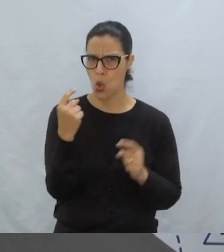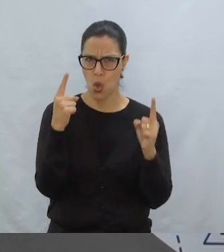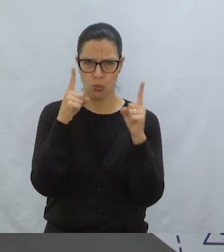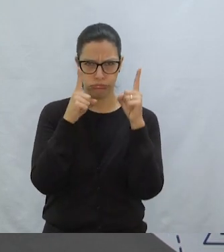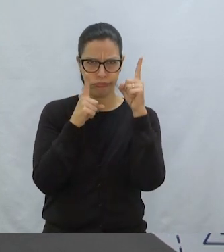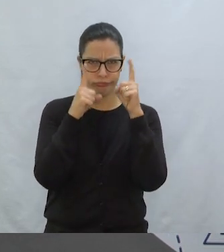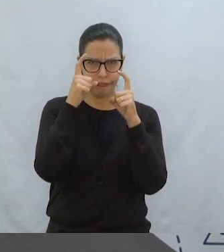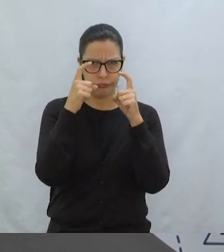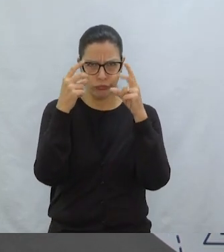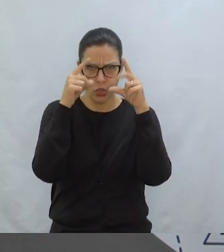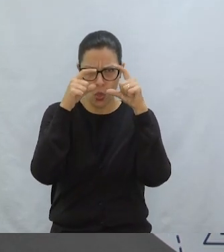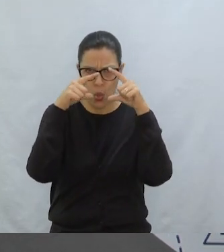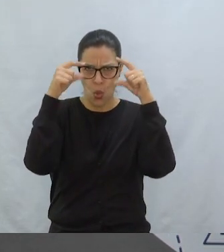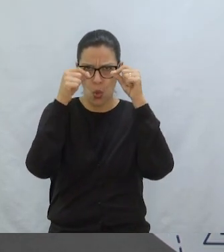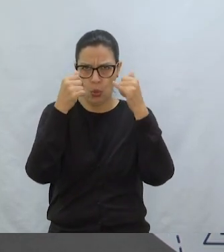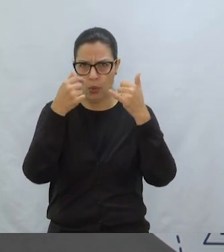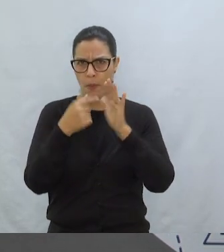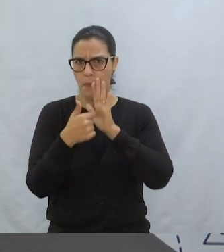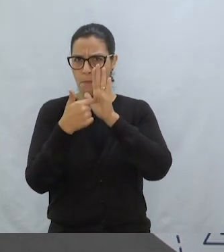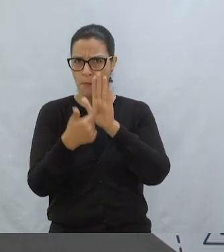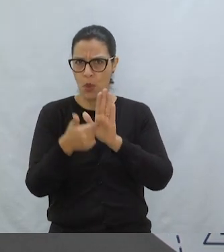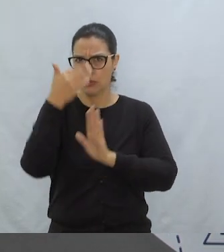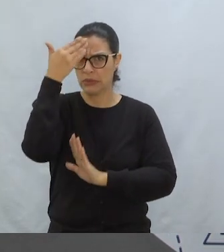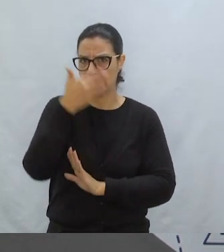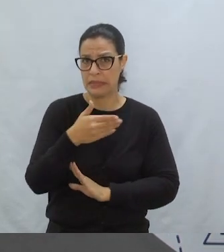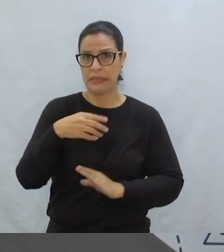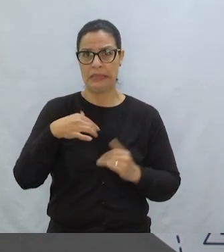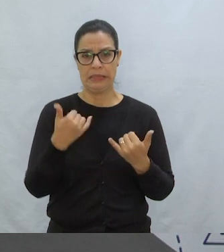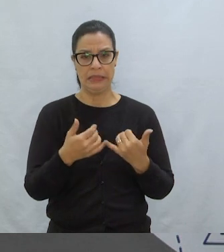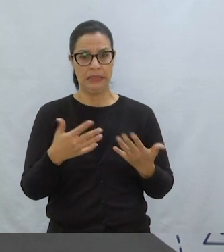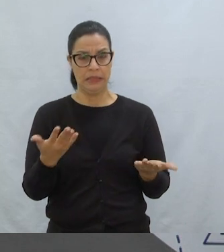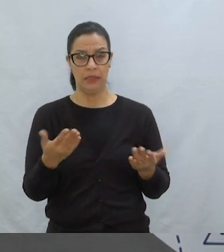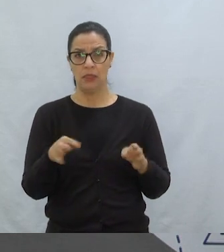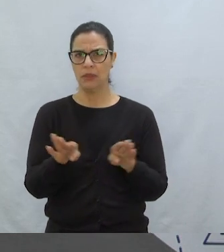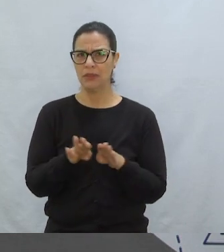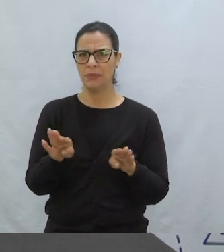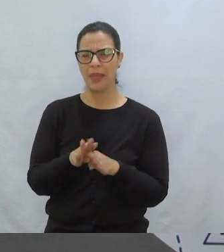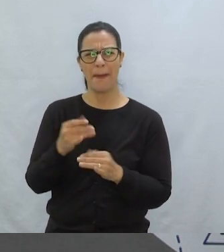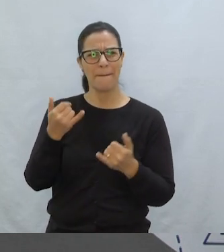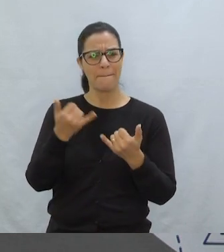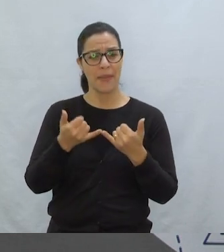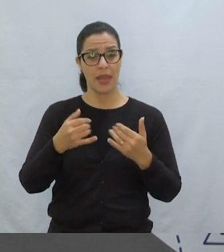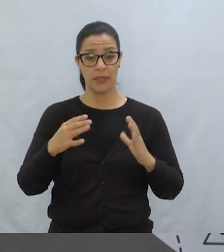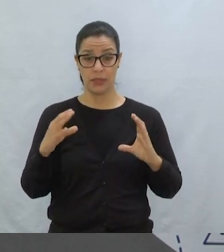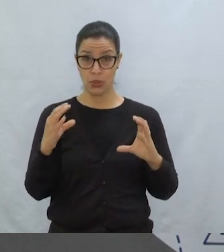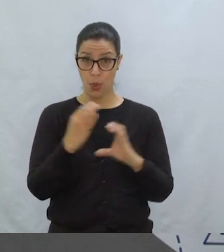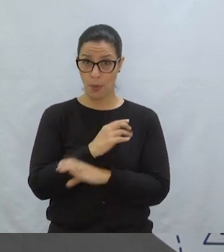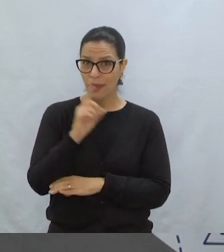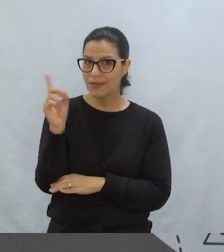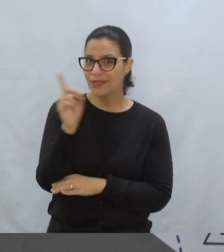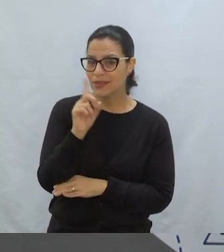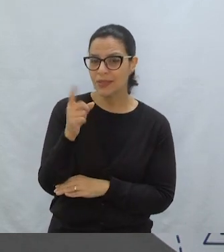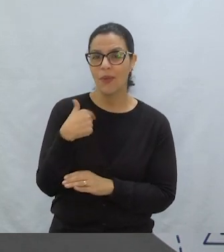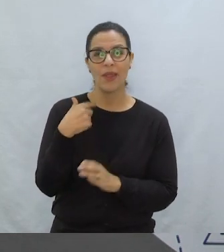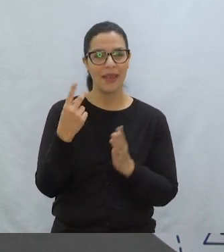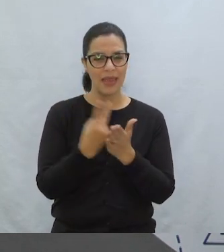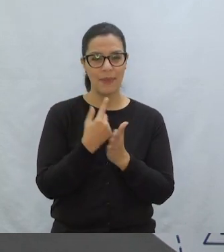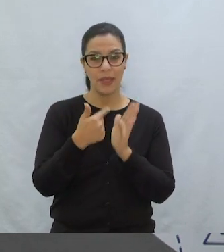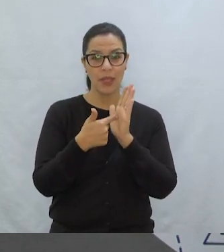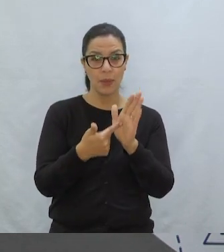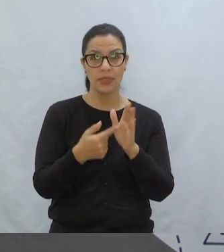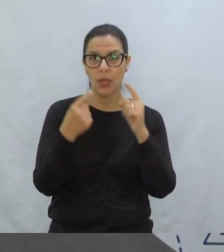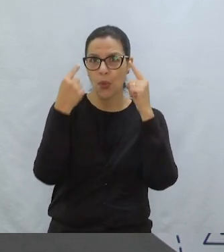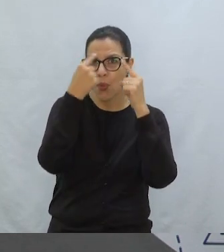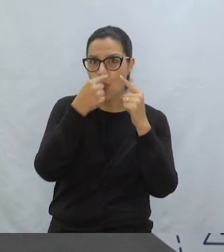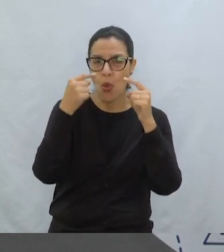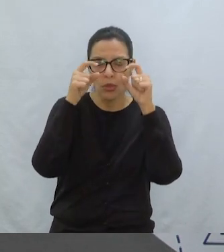olhar do lobo Essa figura do lobo Que aparece bem temido Ele não aparece inteiro Lembra que eu mostrei pra vocês